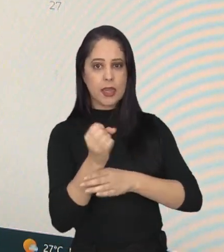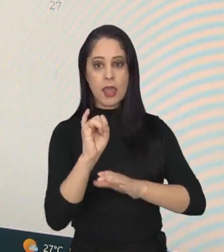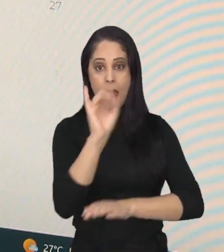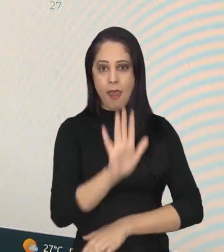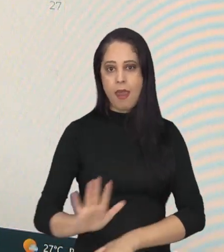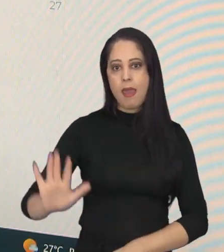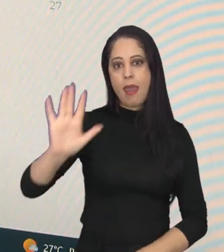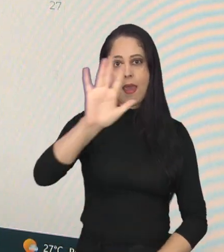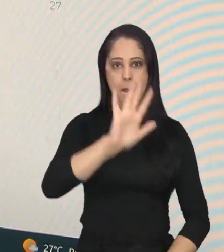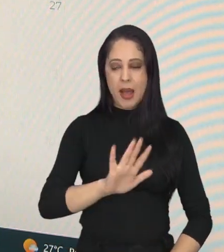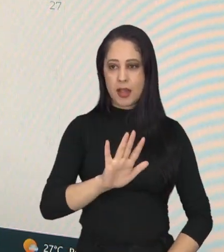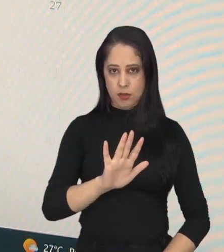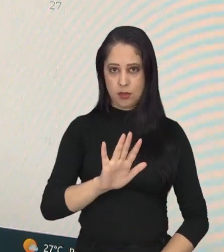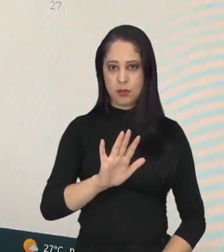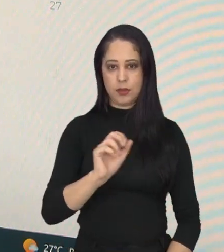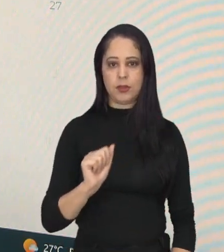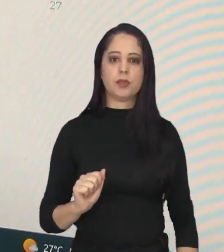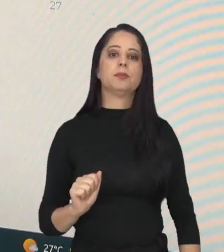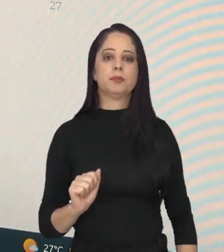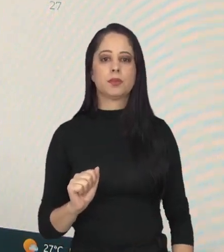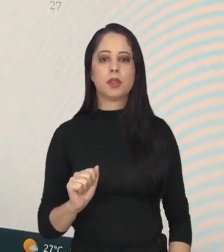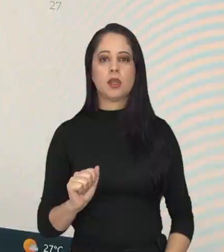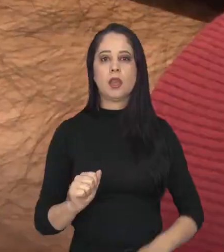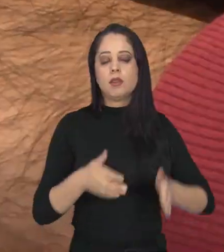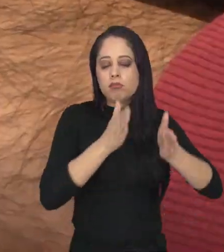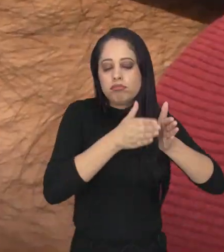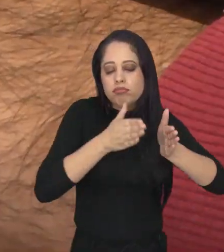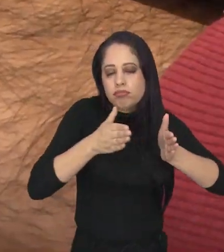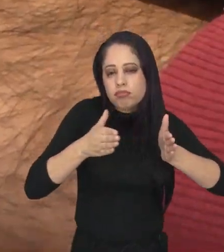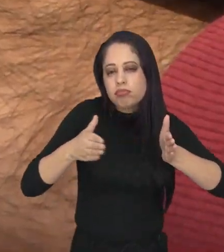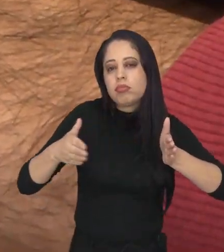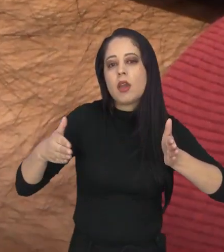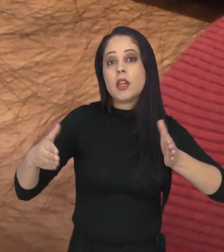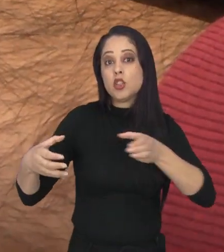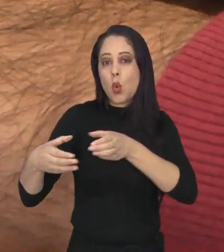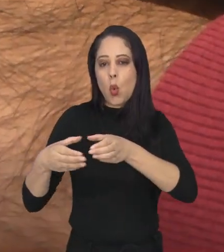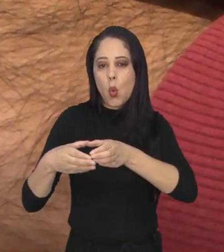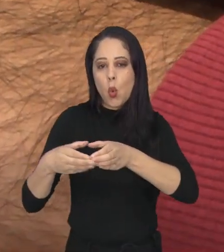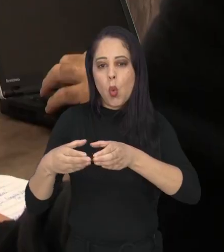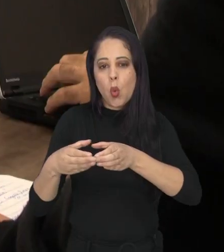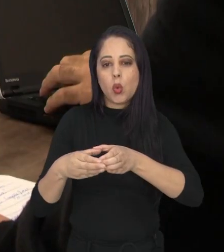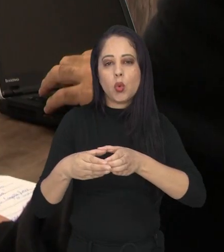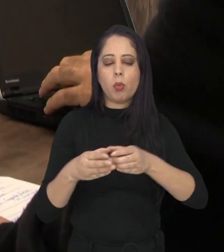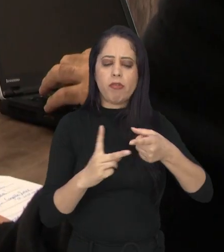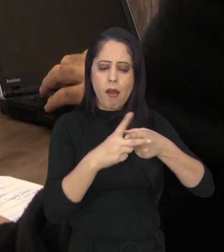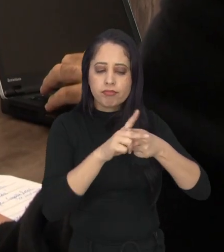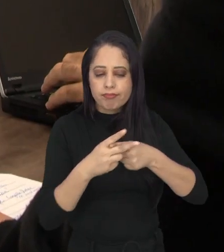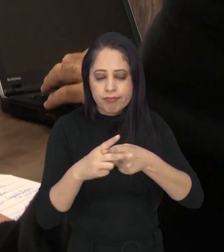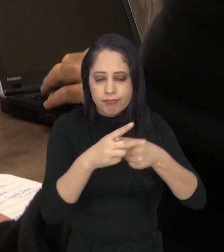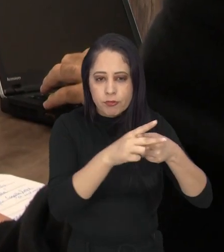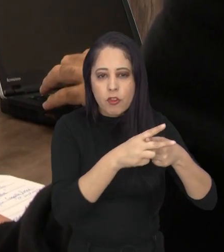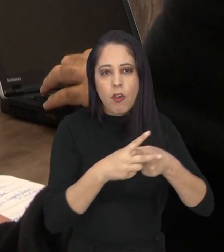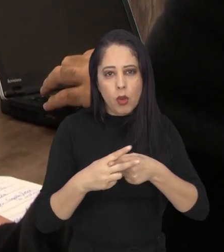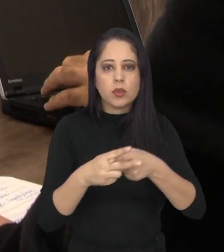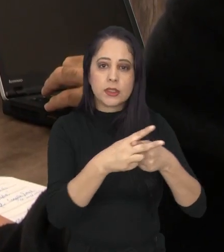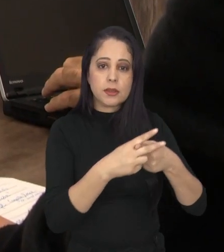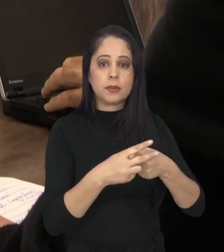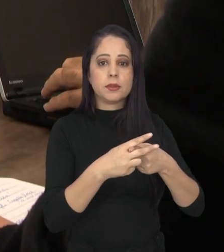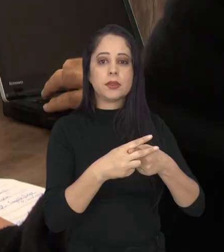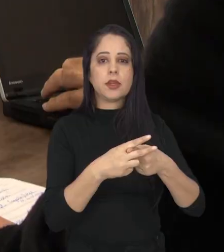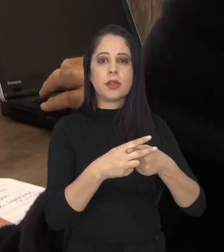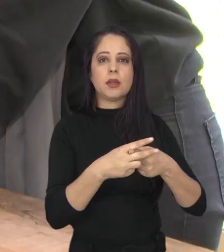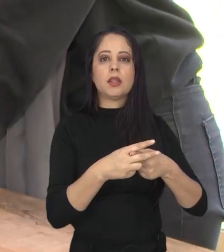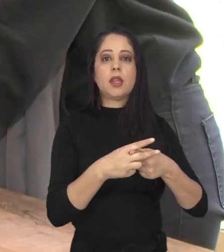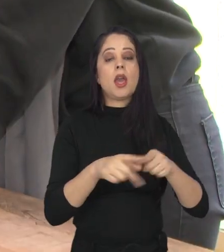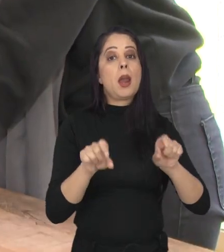criar imagens de acordo com o pedido do usuário. Durante o processo, a equipe faz algumas correções que também